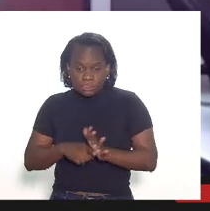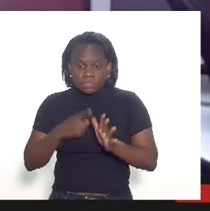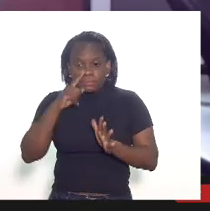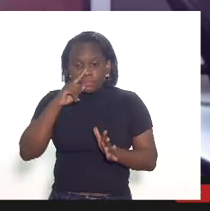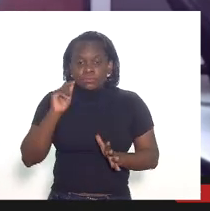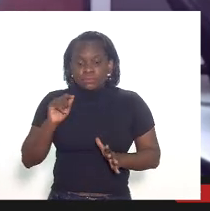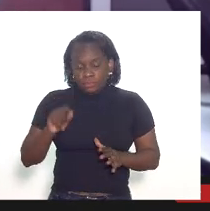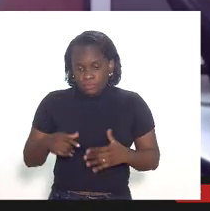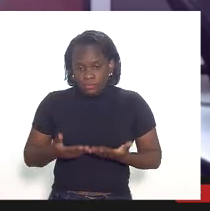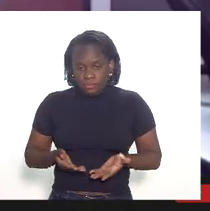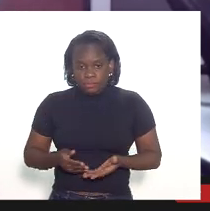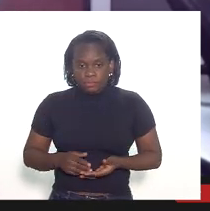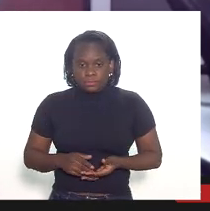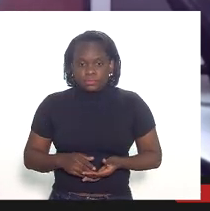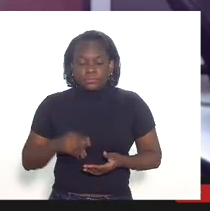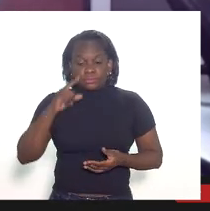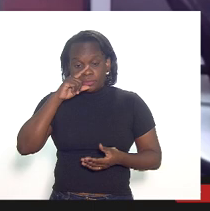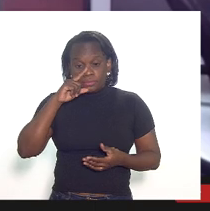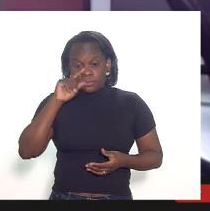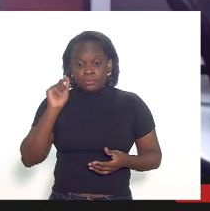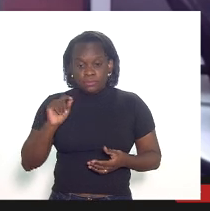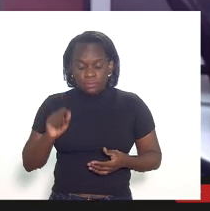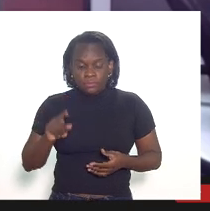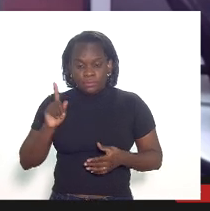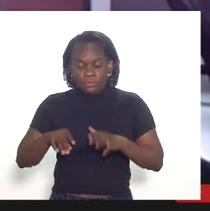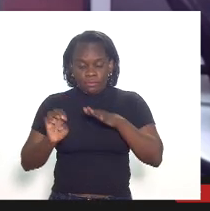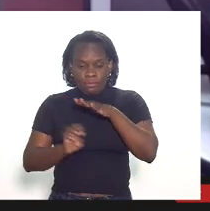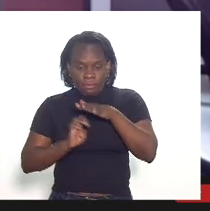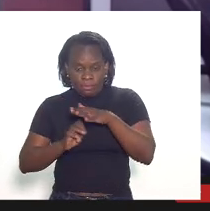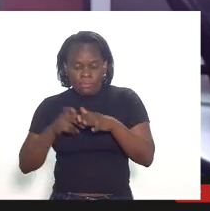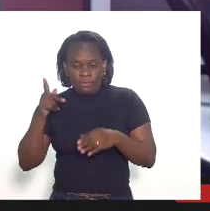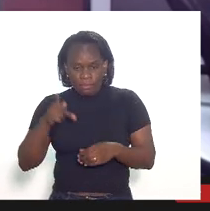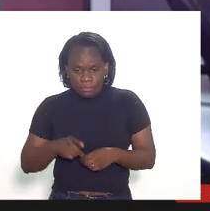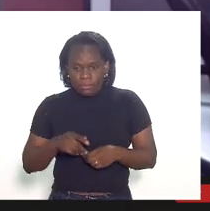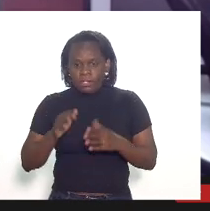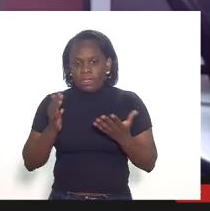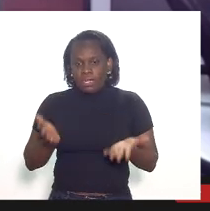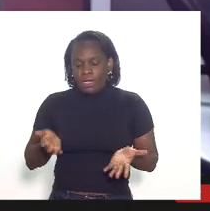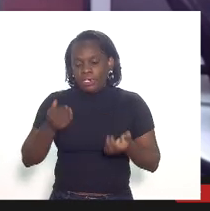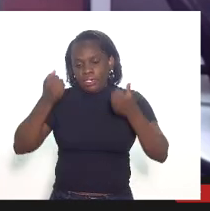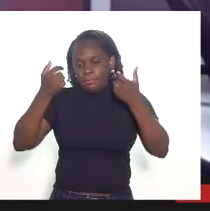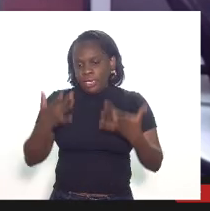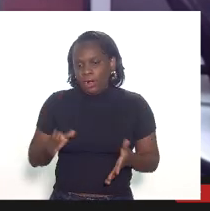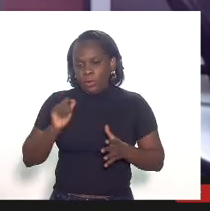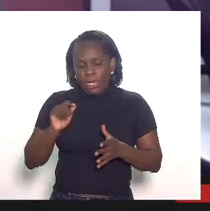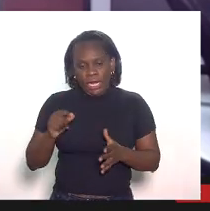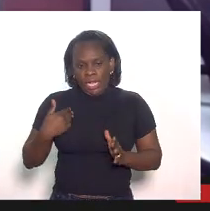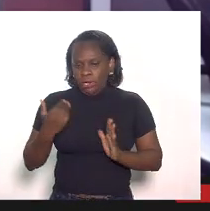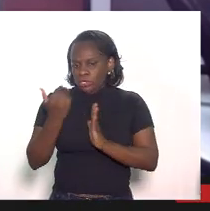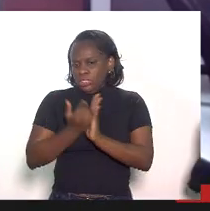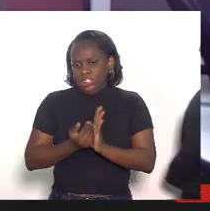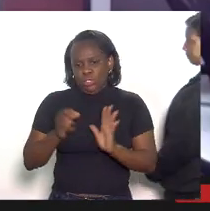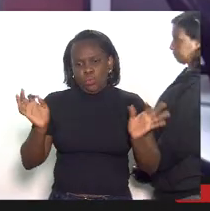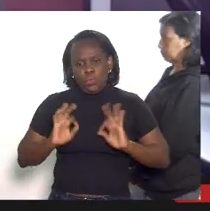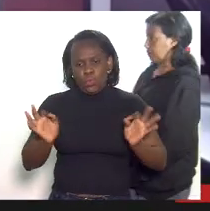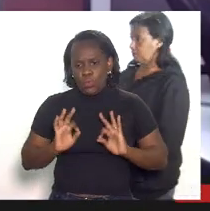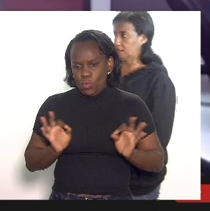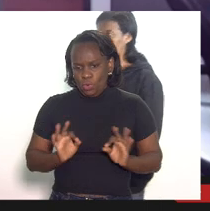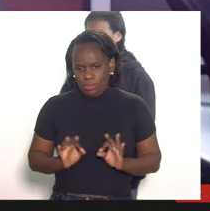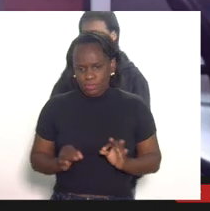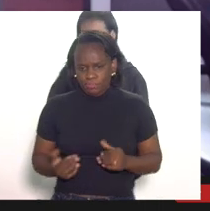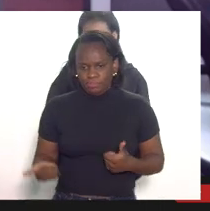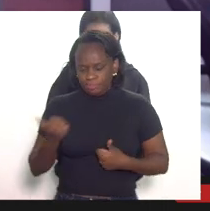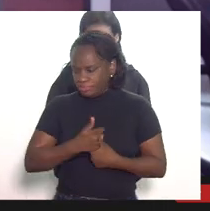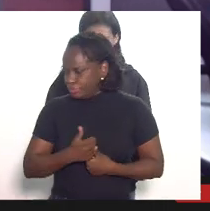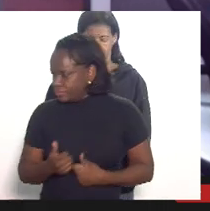presidente o risco é a empresa petrolífera simplesmente dizer que não deduziu os valores apontados pela